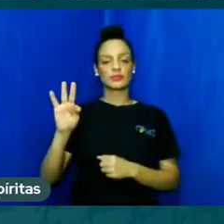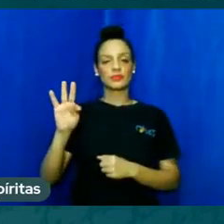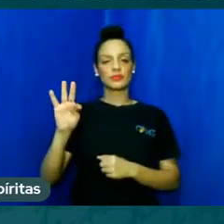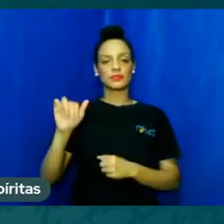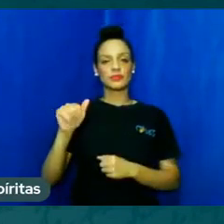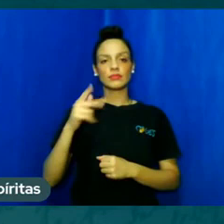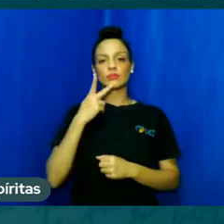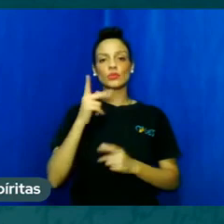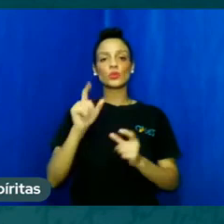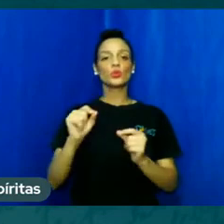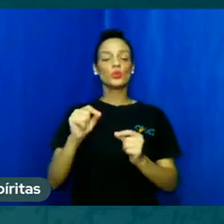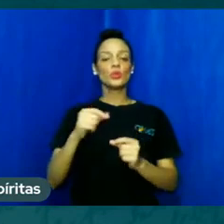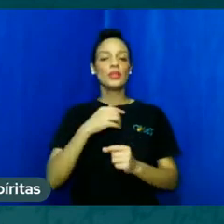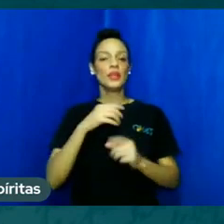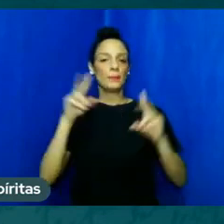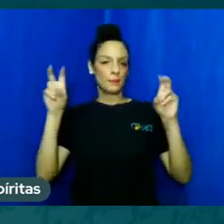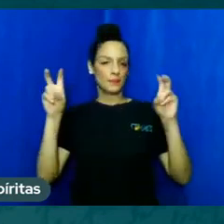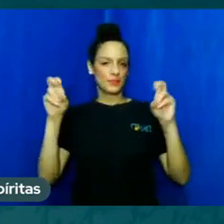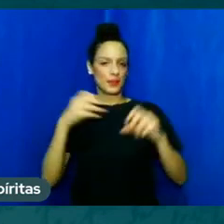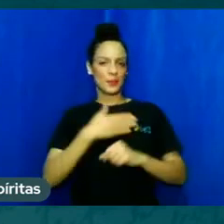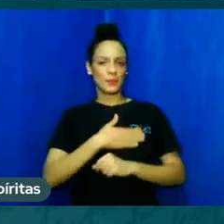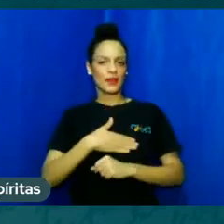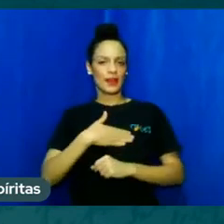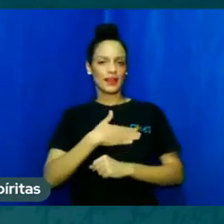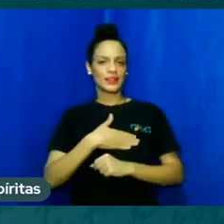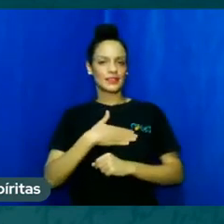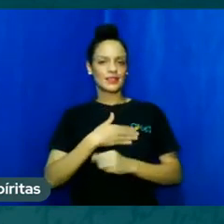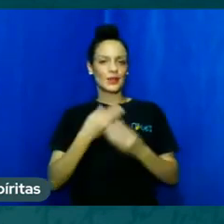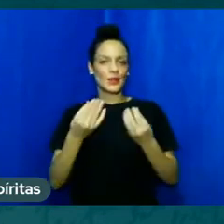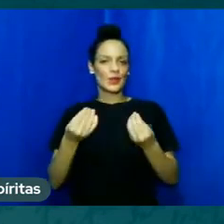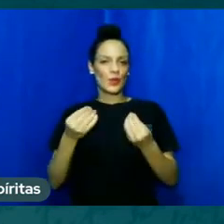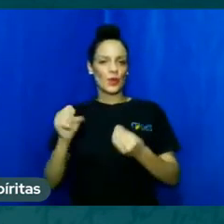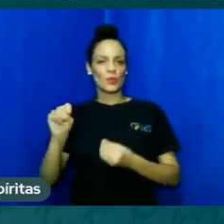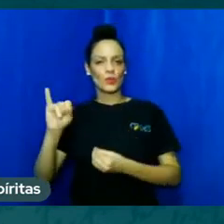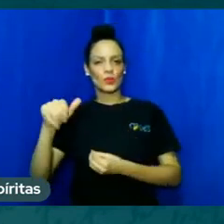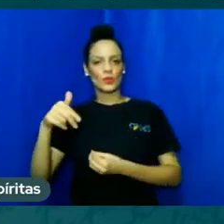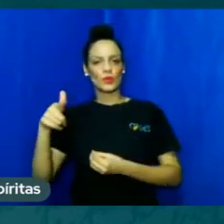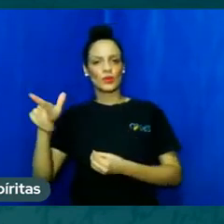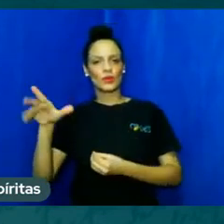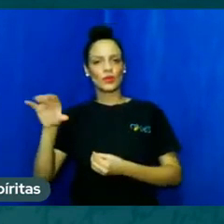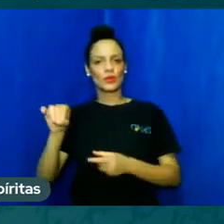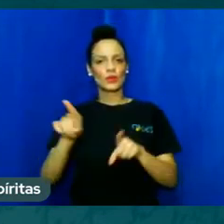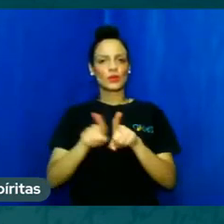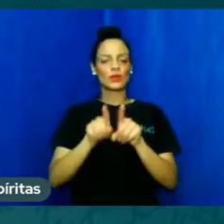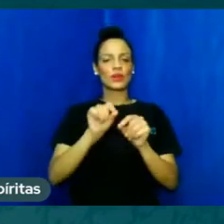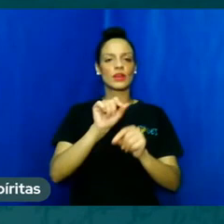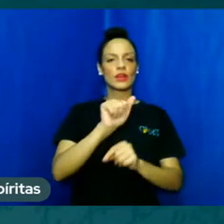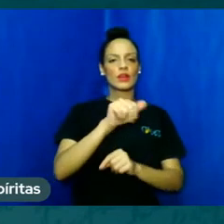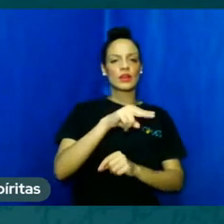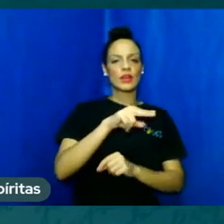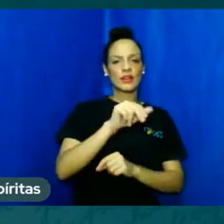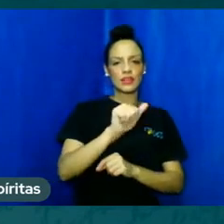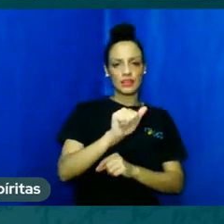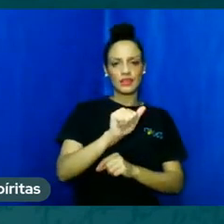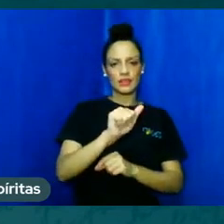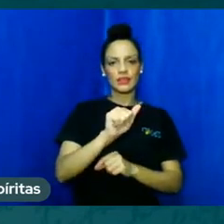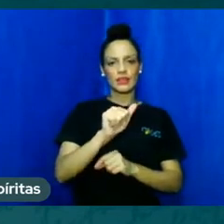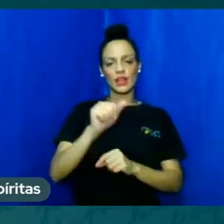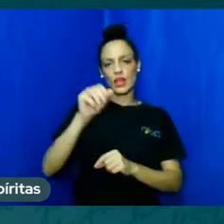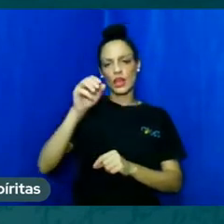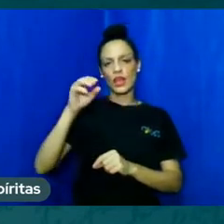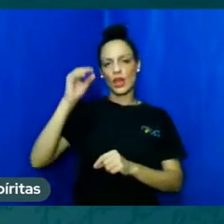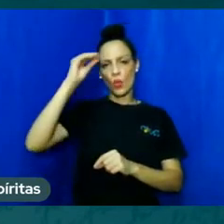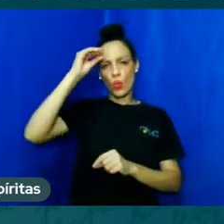Simão e Ana e seus vastos conhecimentos. E a Jeanne Lima aqui estava dando, oba, eu